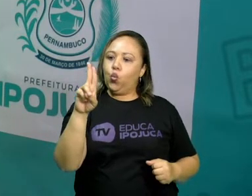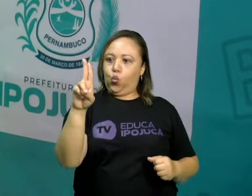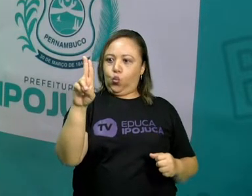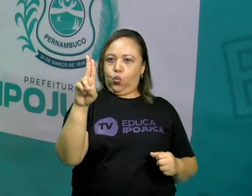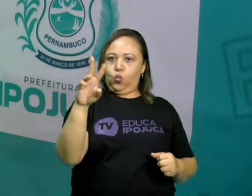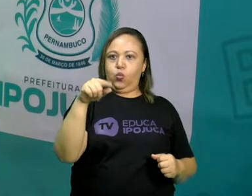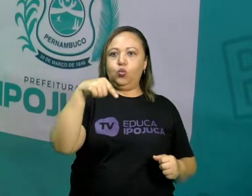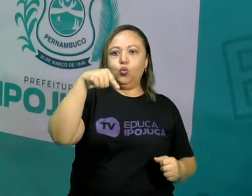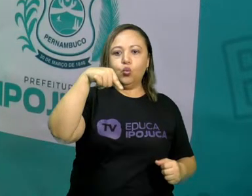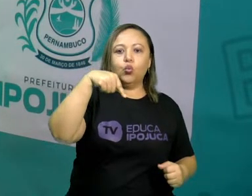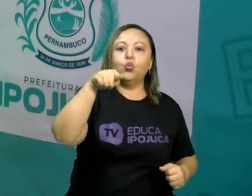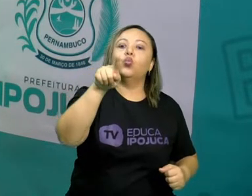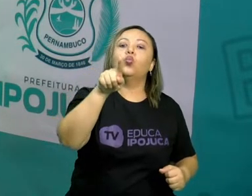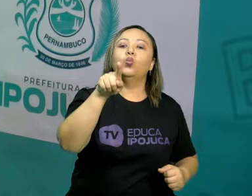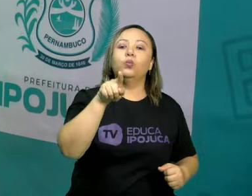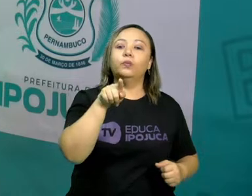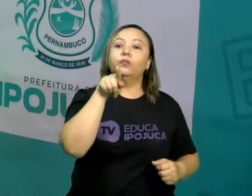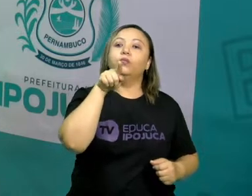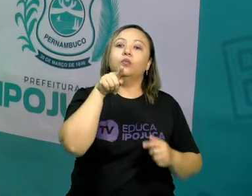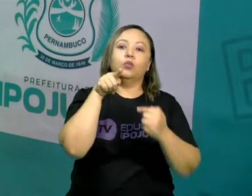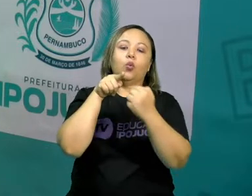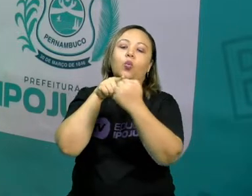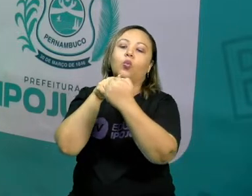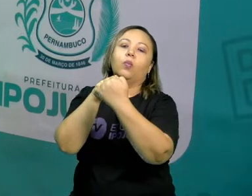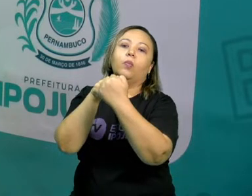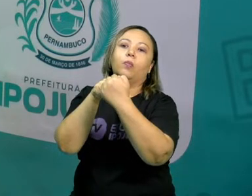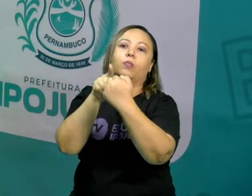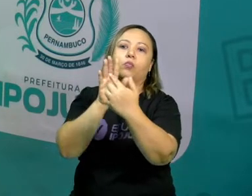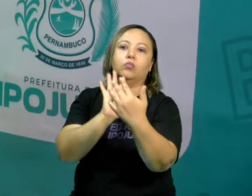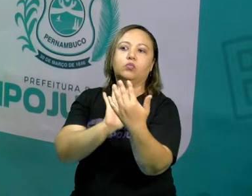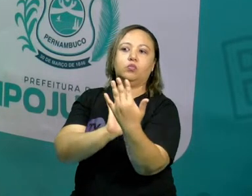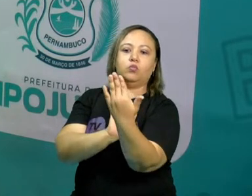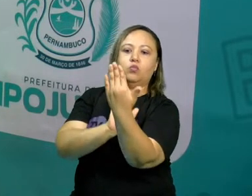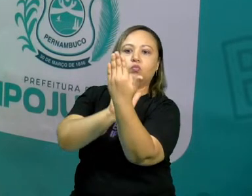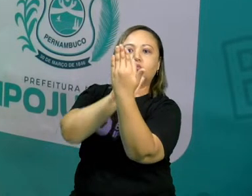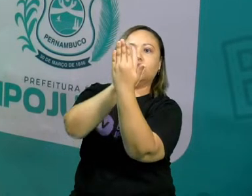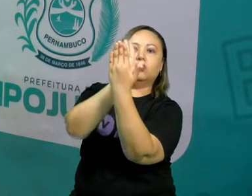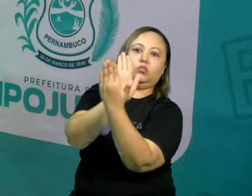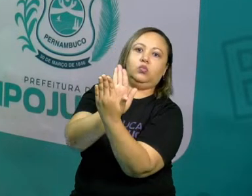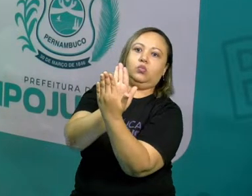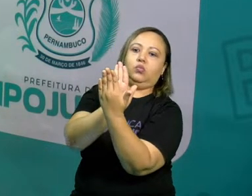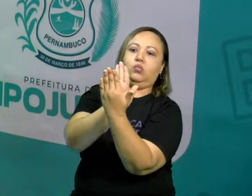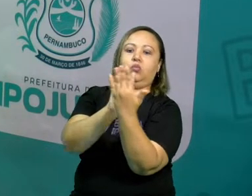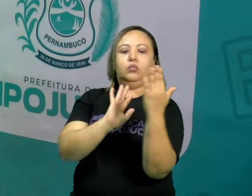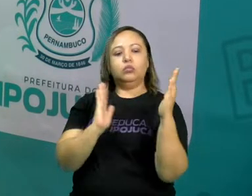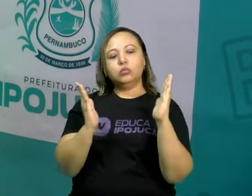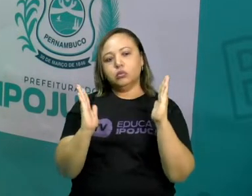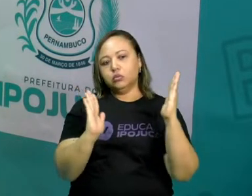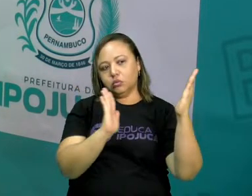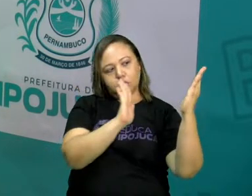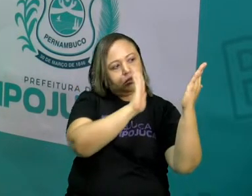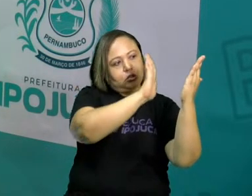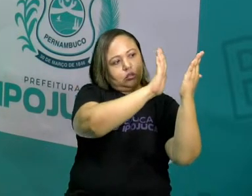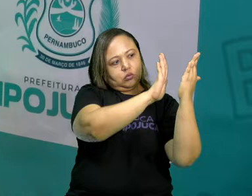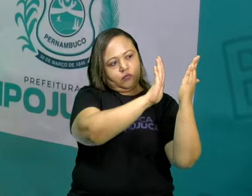Tu vais. Aí vou. Quando eu digo tu vai, você vai, ele também vai. Vai botando mais gente